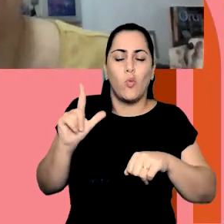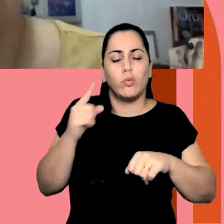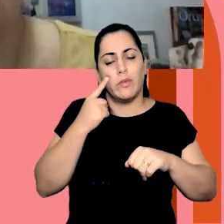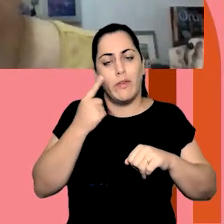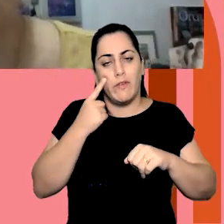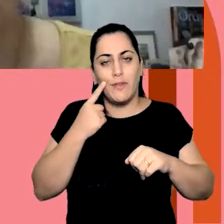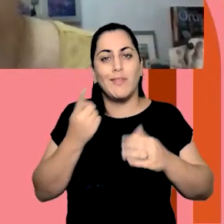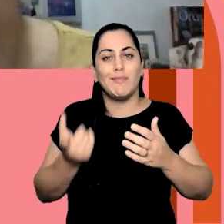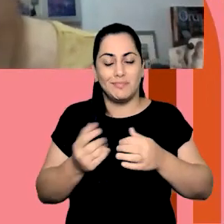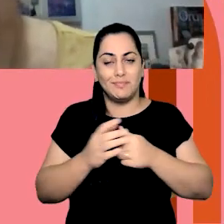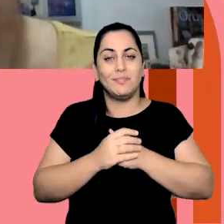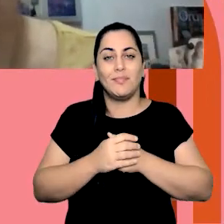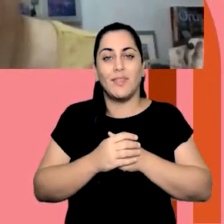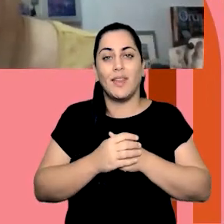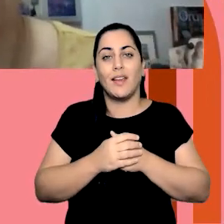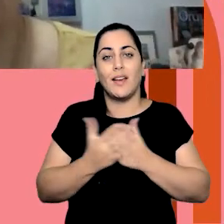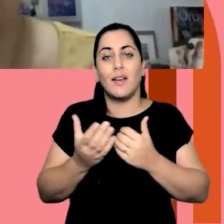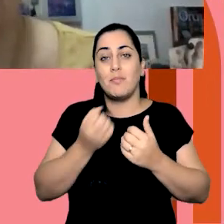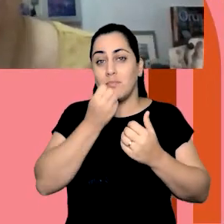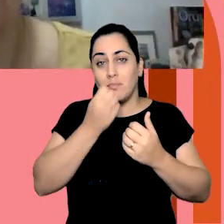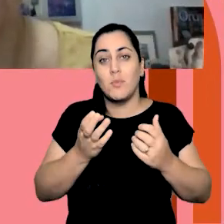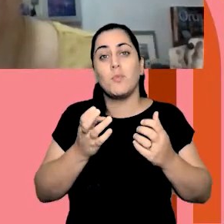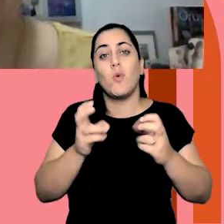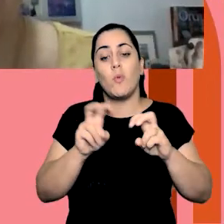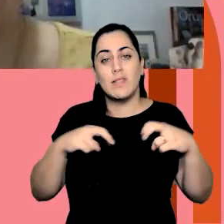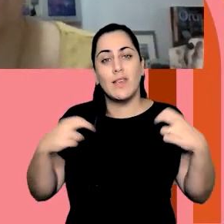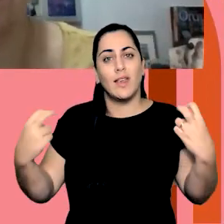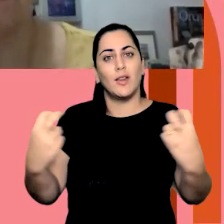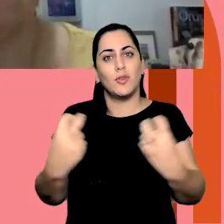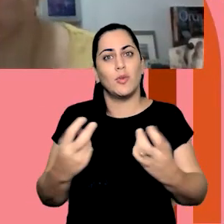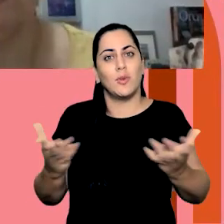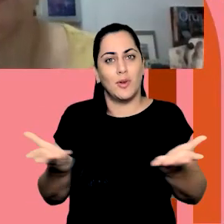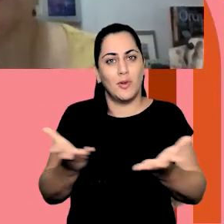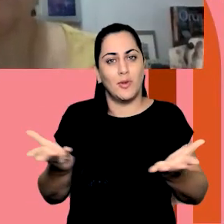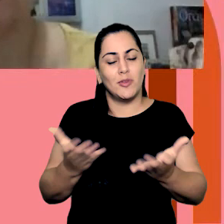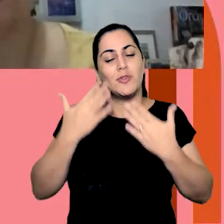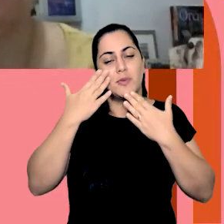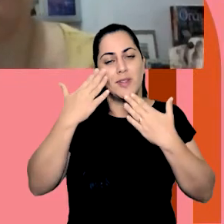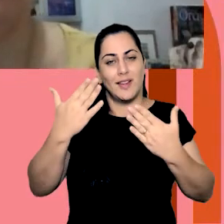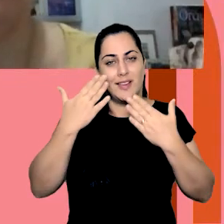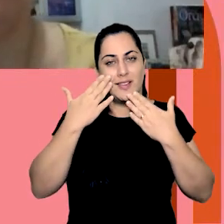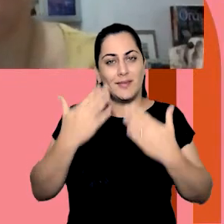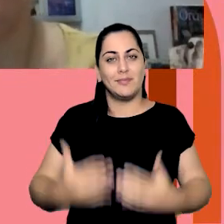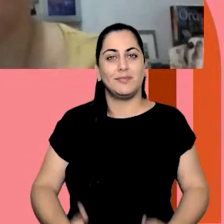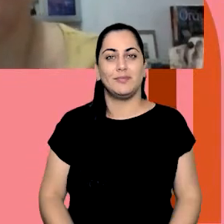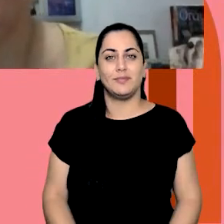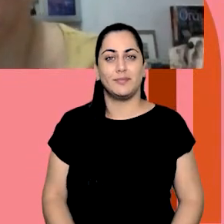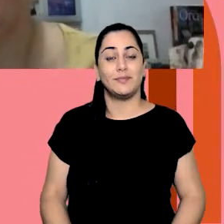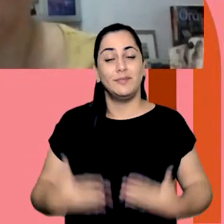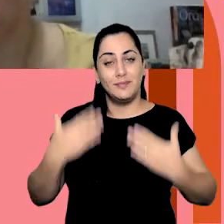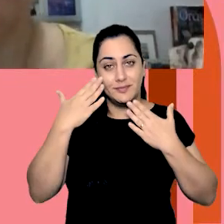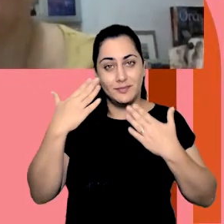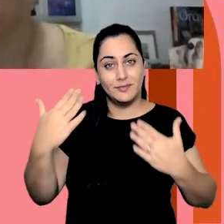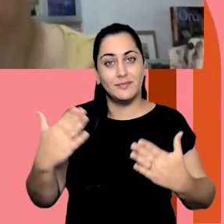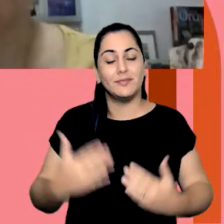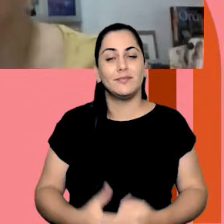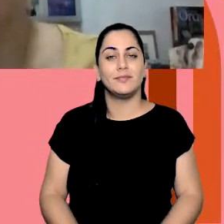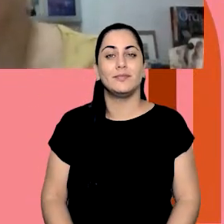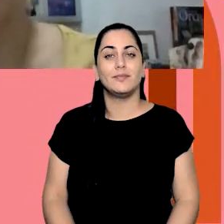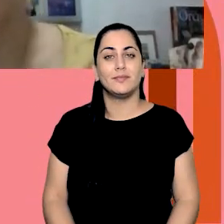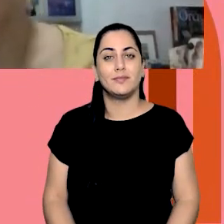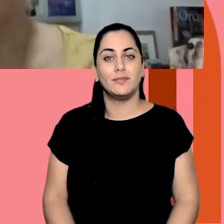e desejo uma ótima mesa redonda, uma ótima sessão a vocês. Obrigada, Carla. Muito obrigada, Patrícia.